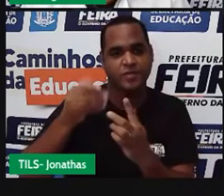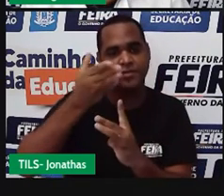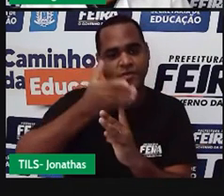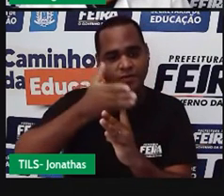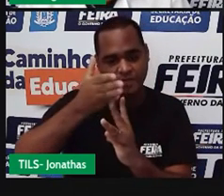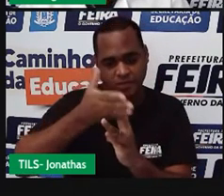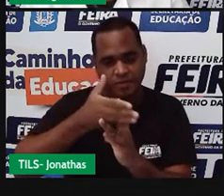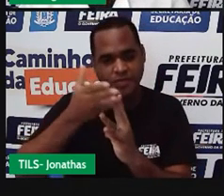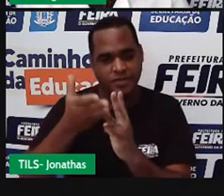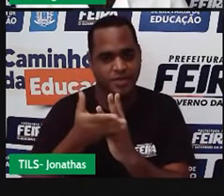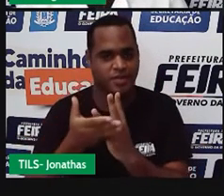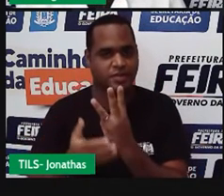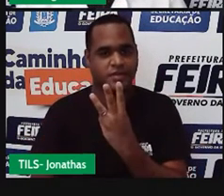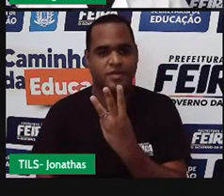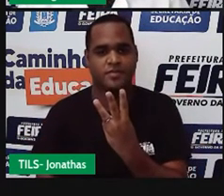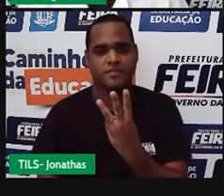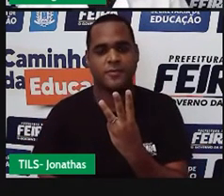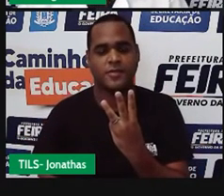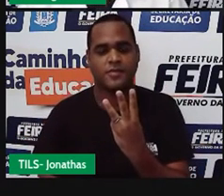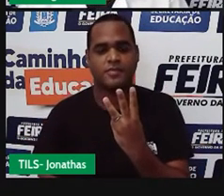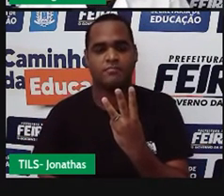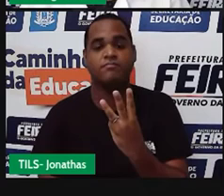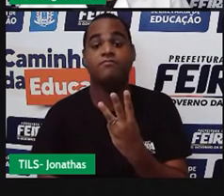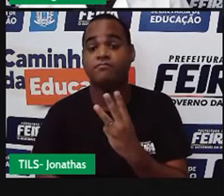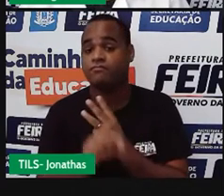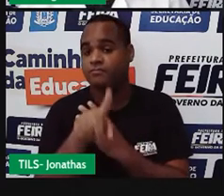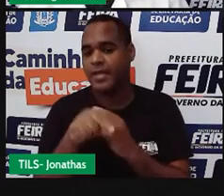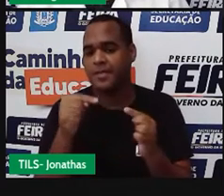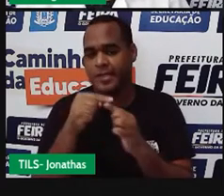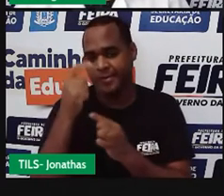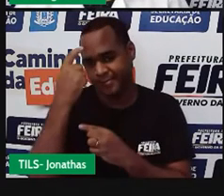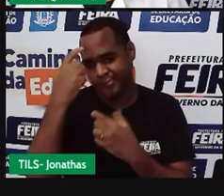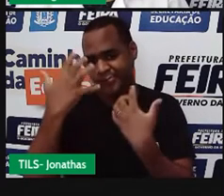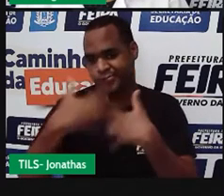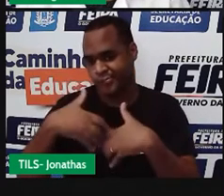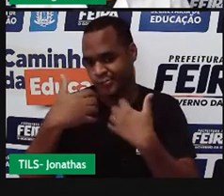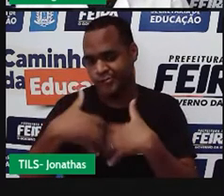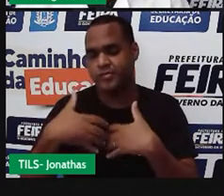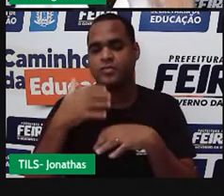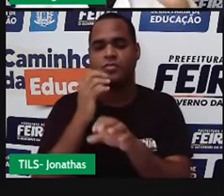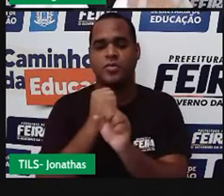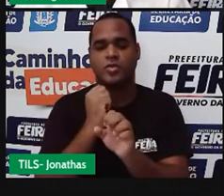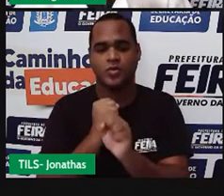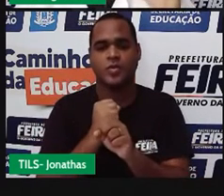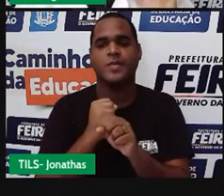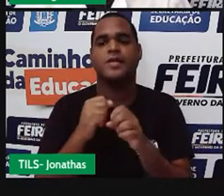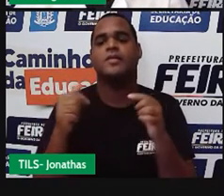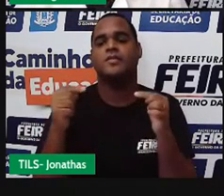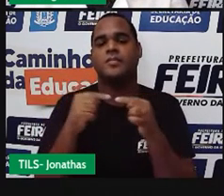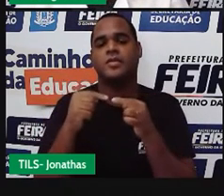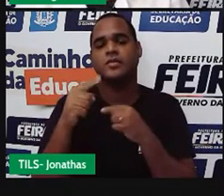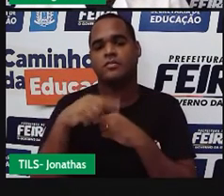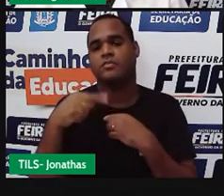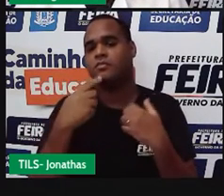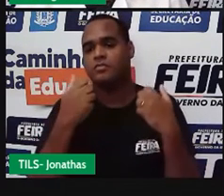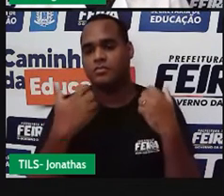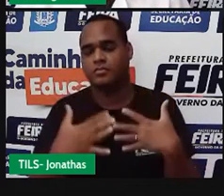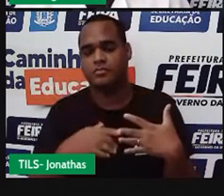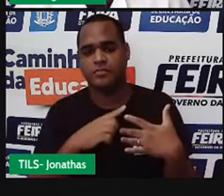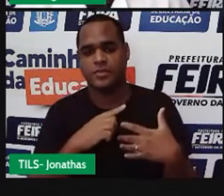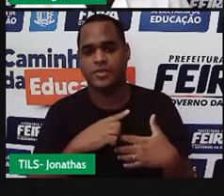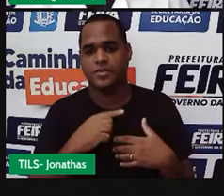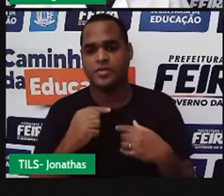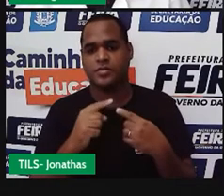por três. Então, esse é o raciocínio. O raciocínio é fazer esses dois passos.